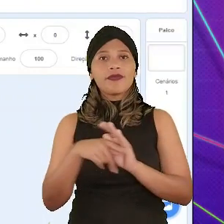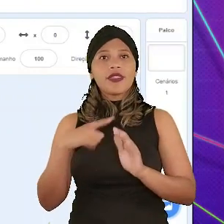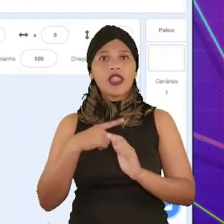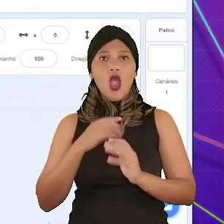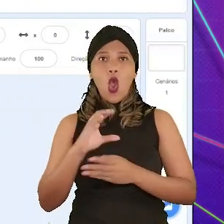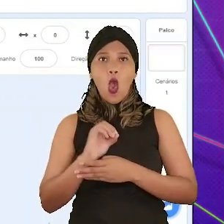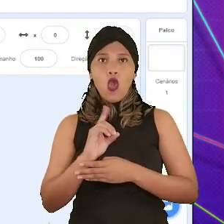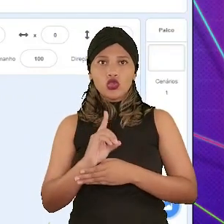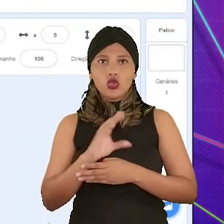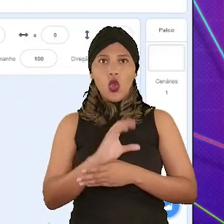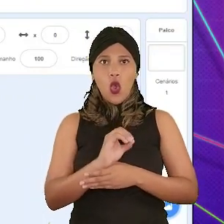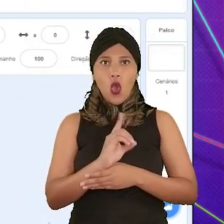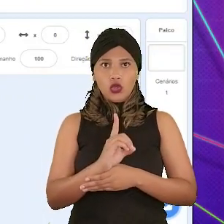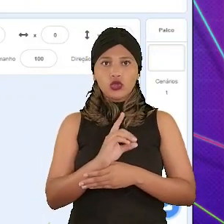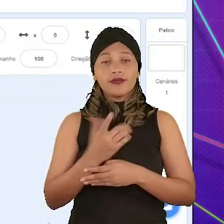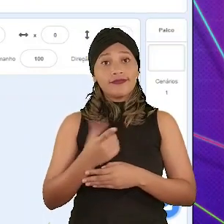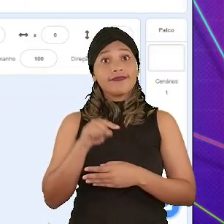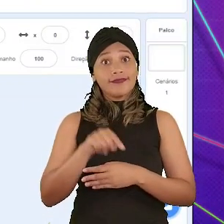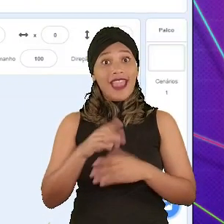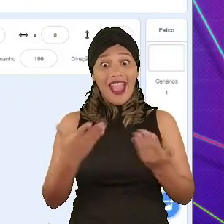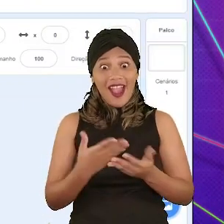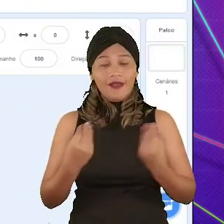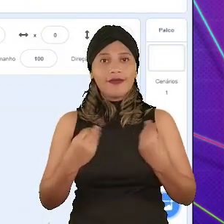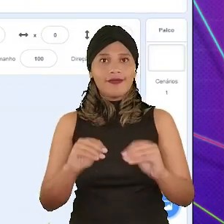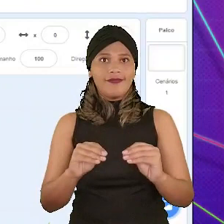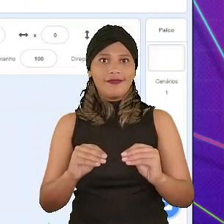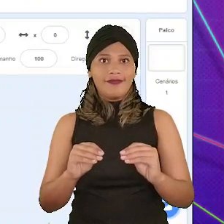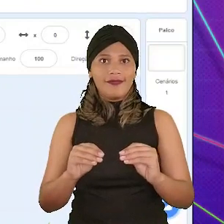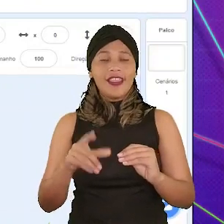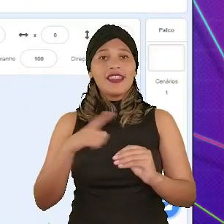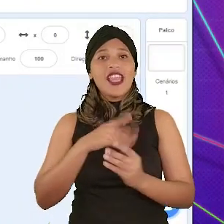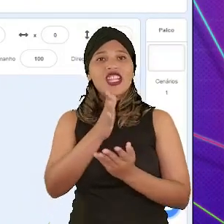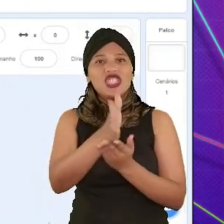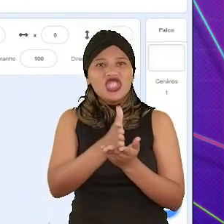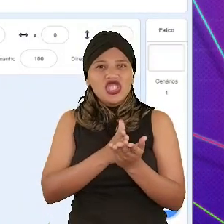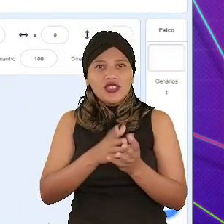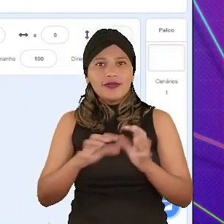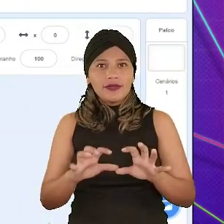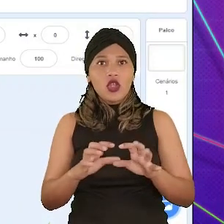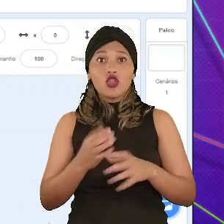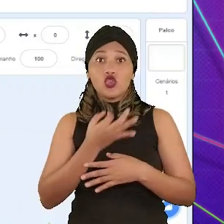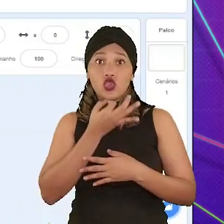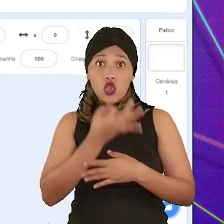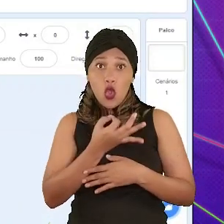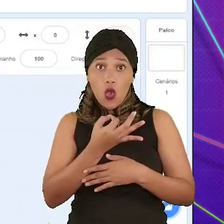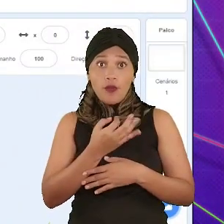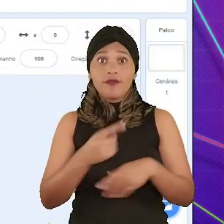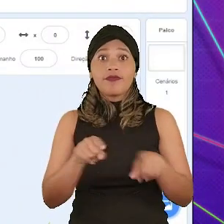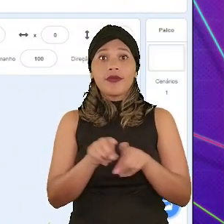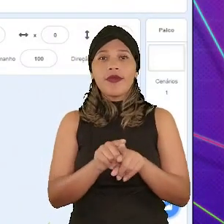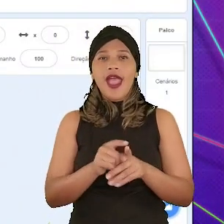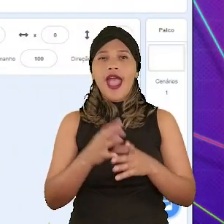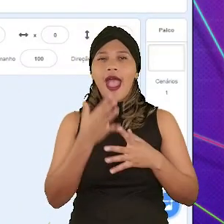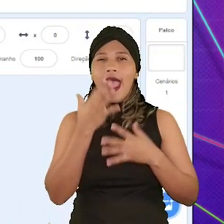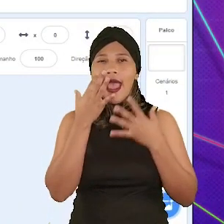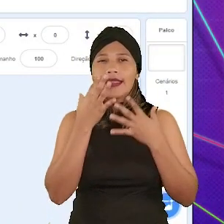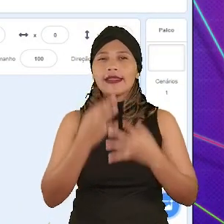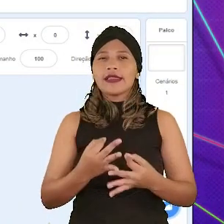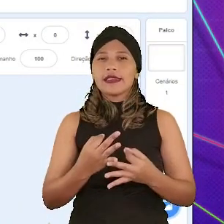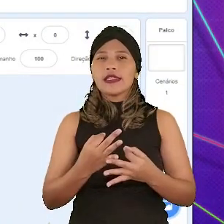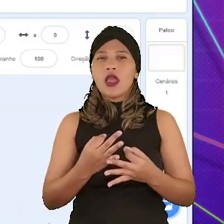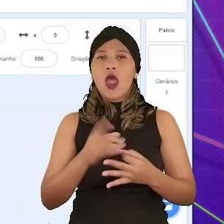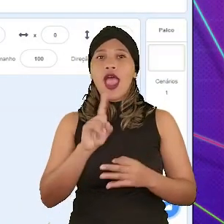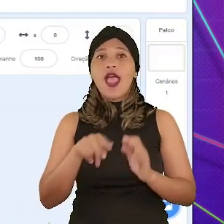onde nós vemos os blocos de código. Primeiramente, tem essa que nós acabamos de falar. Temos uma divisão para o som e aqui iremos dar uma